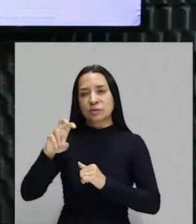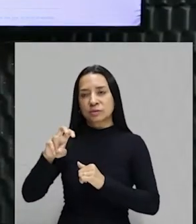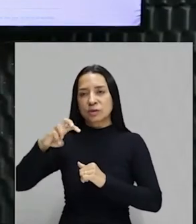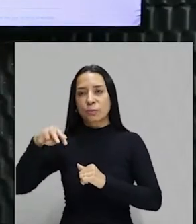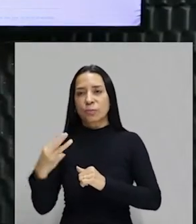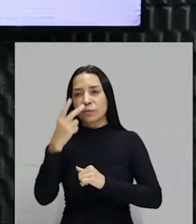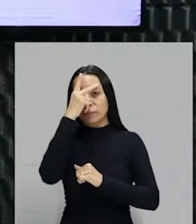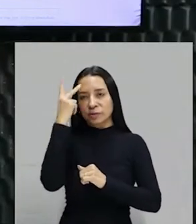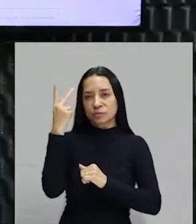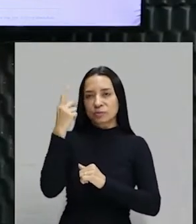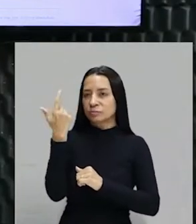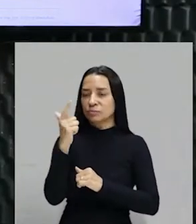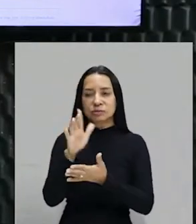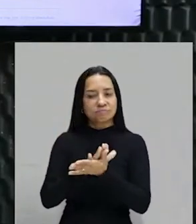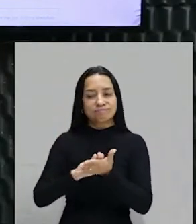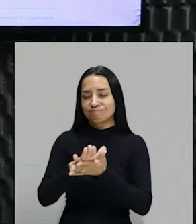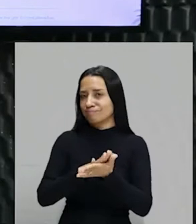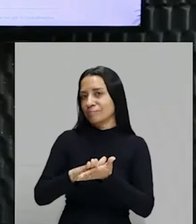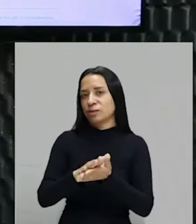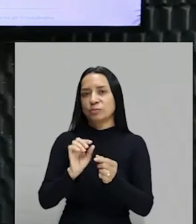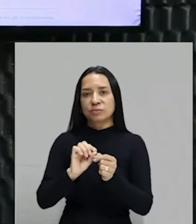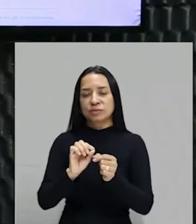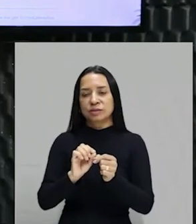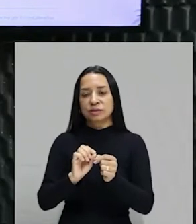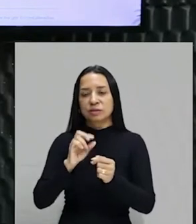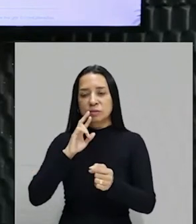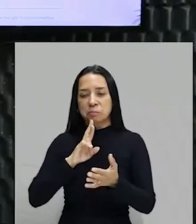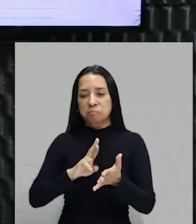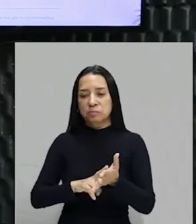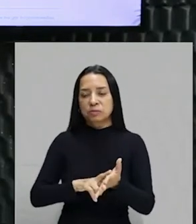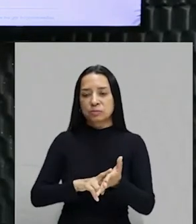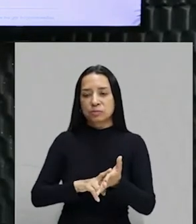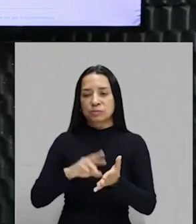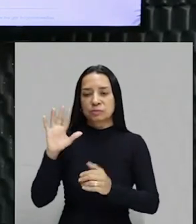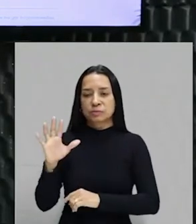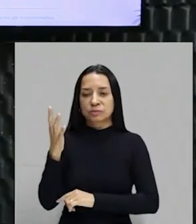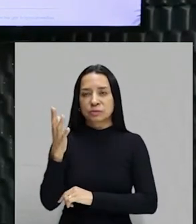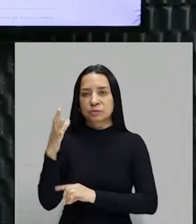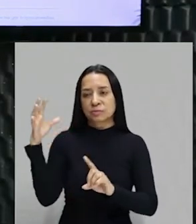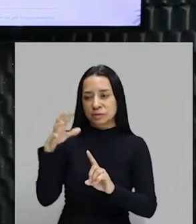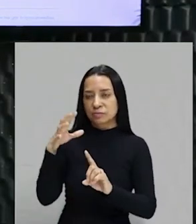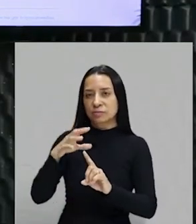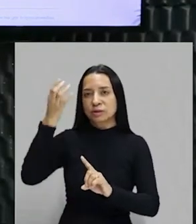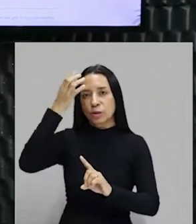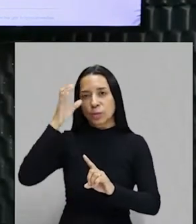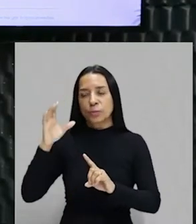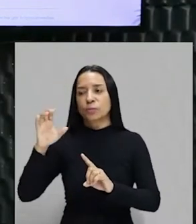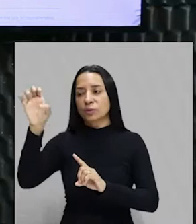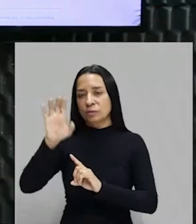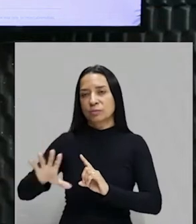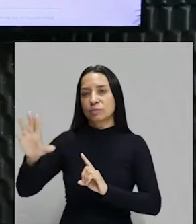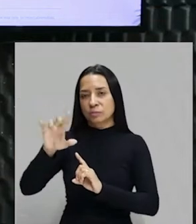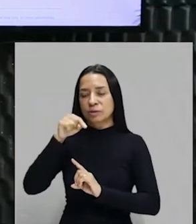nada, só rico, não tinham nada para fazer. Resultado da situação, essa influência cultural europeia, que já tinha, já